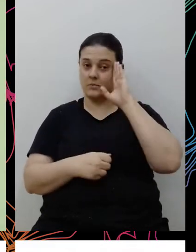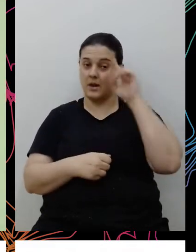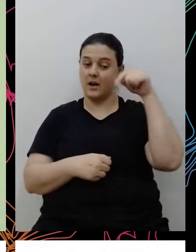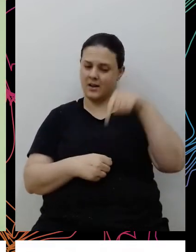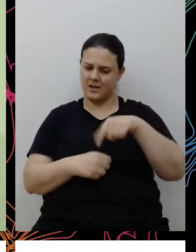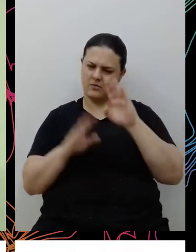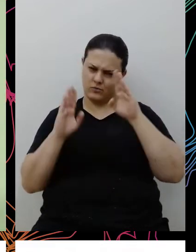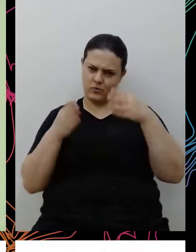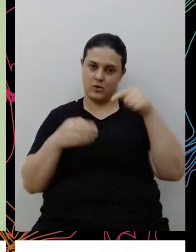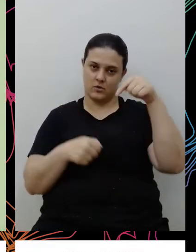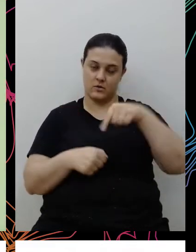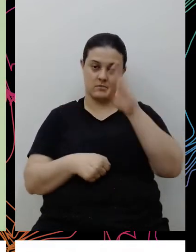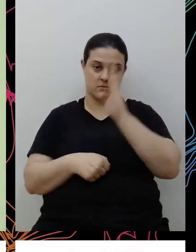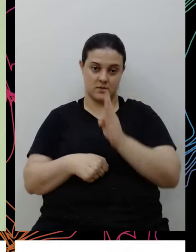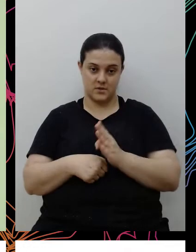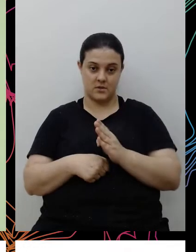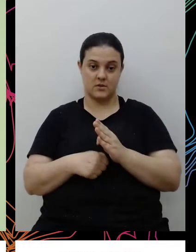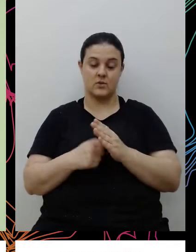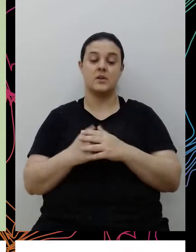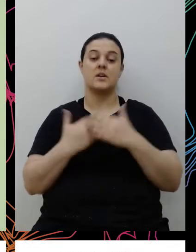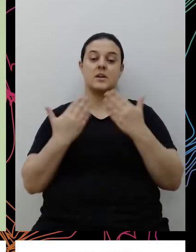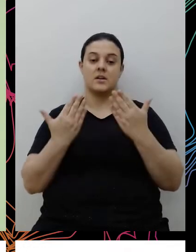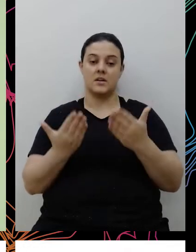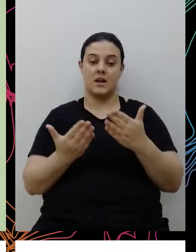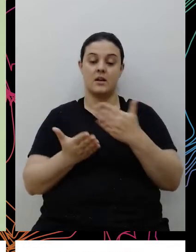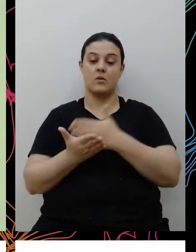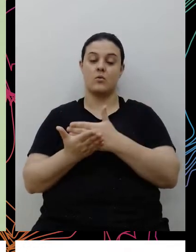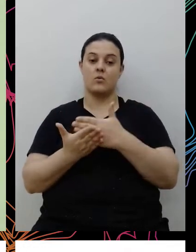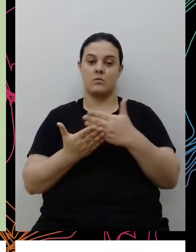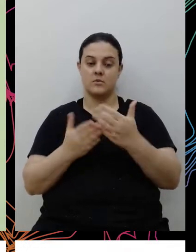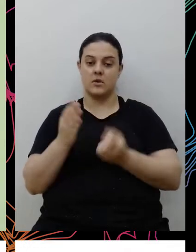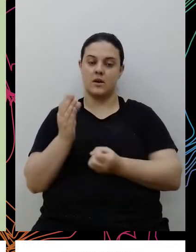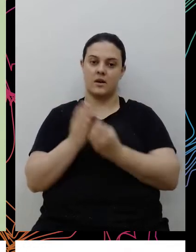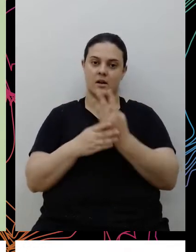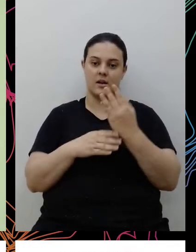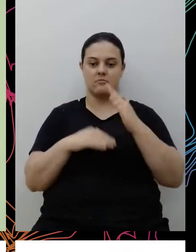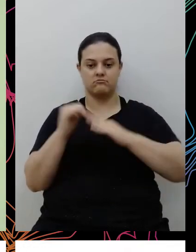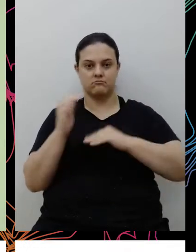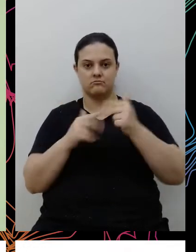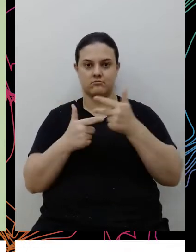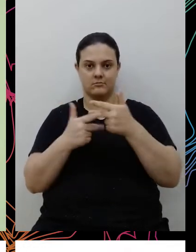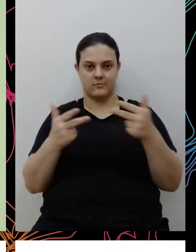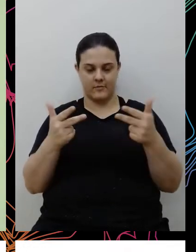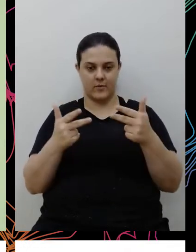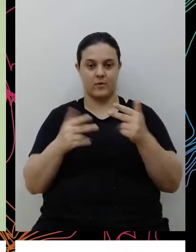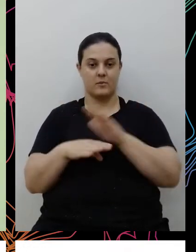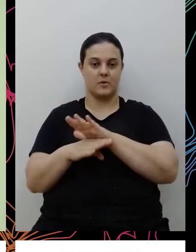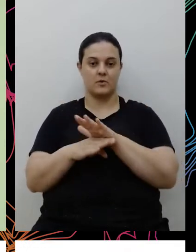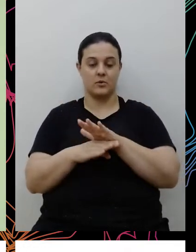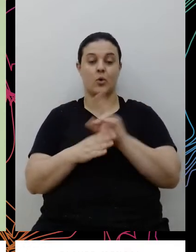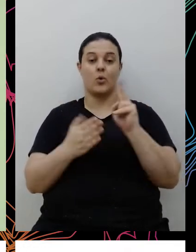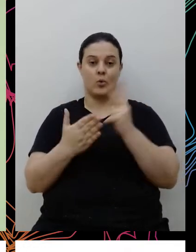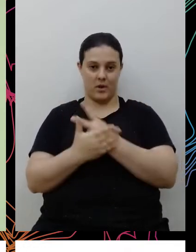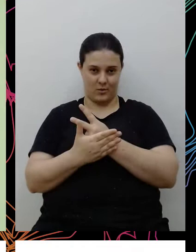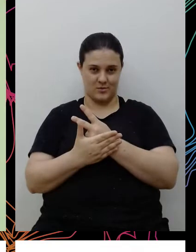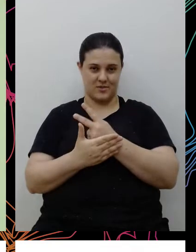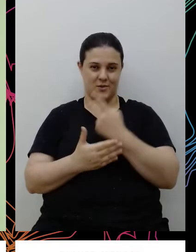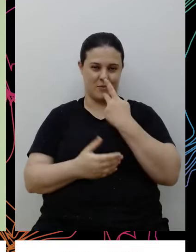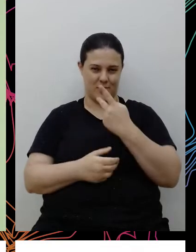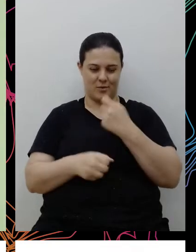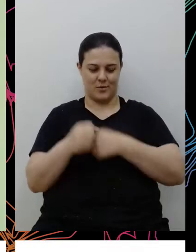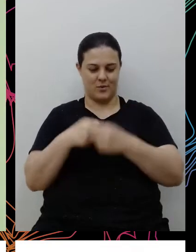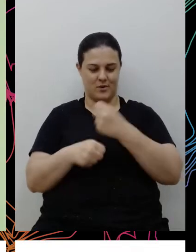Brasil. A partir deste momento, a gente começou a criar as ações afirmativas. O episódio que você mencionou